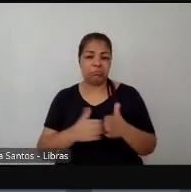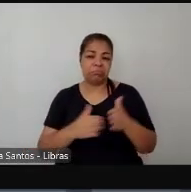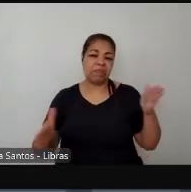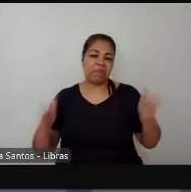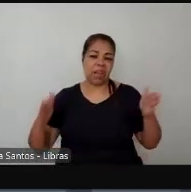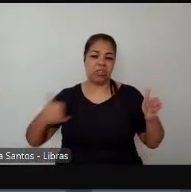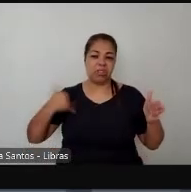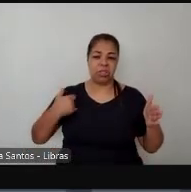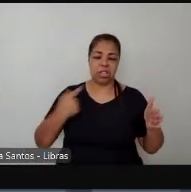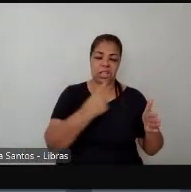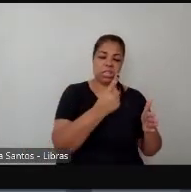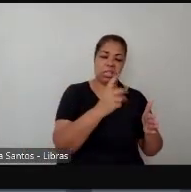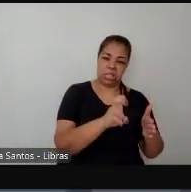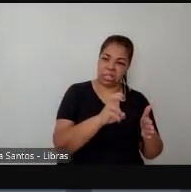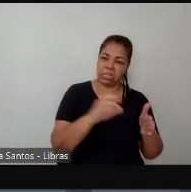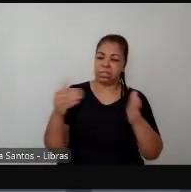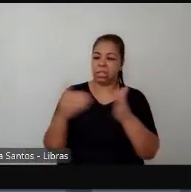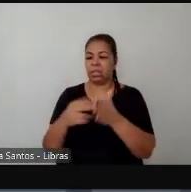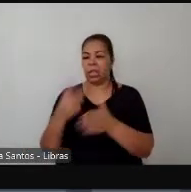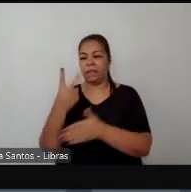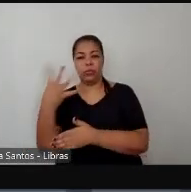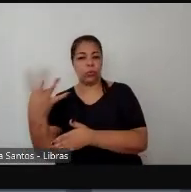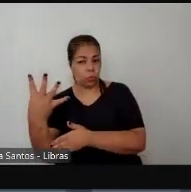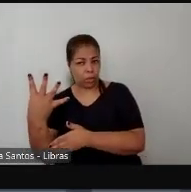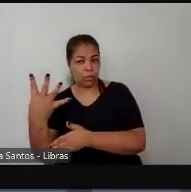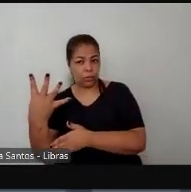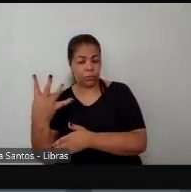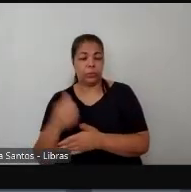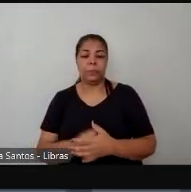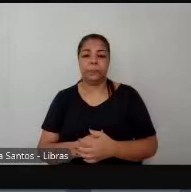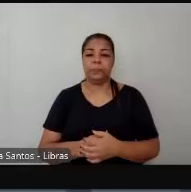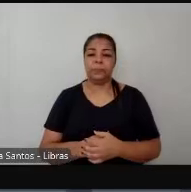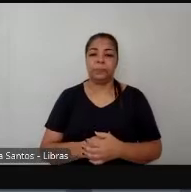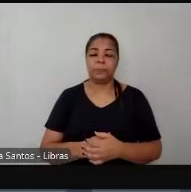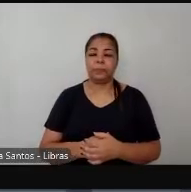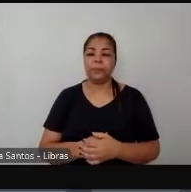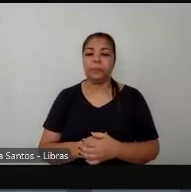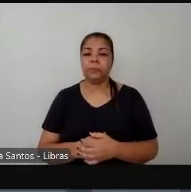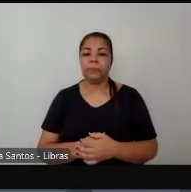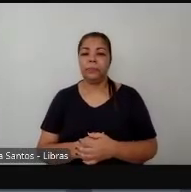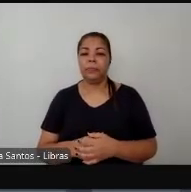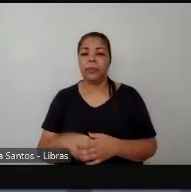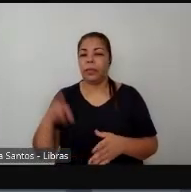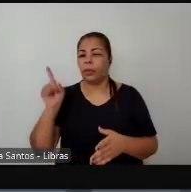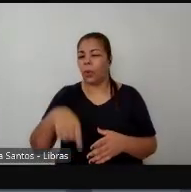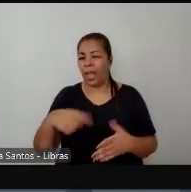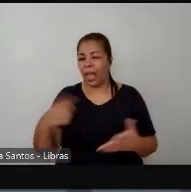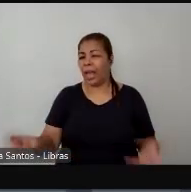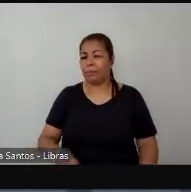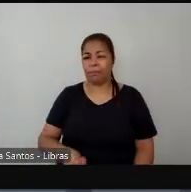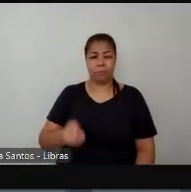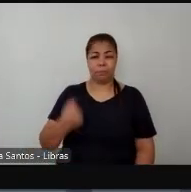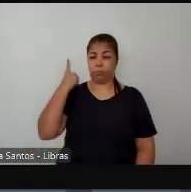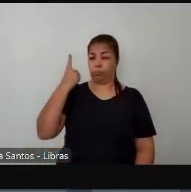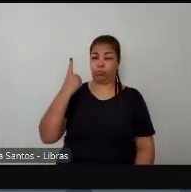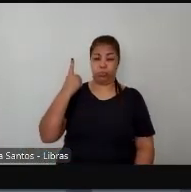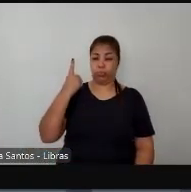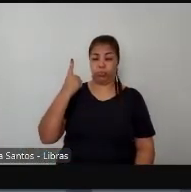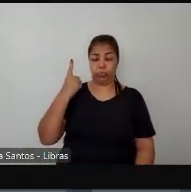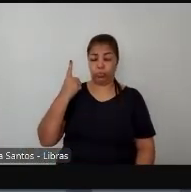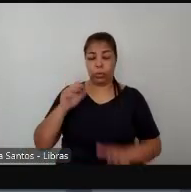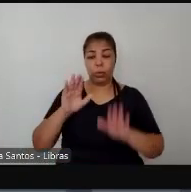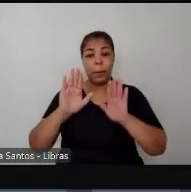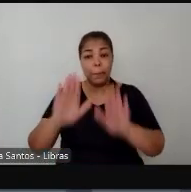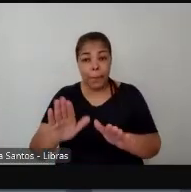anos moradores de determinados bairros mais de 300 homicídios por 100 mil habitantes uma coisa impensável no caso das mulheres